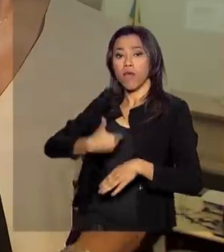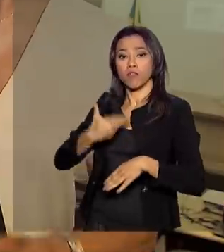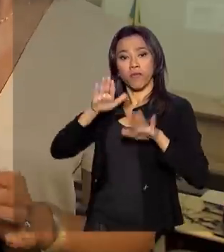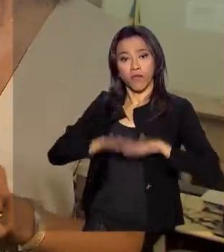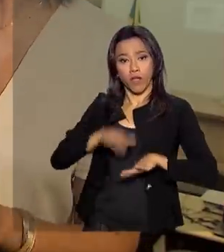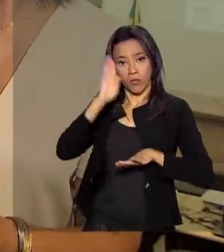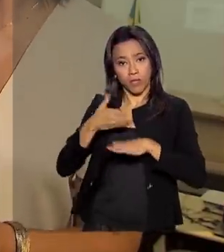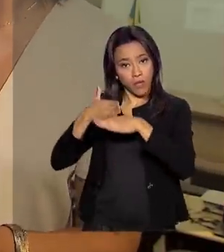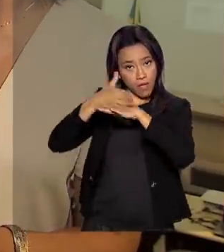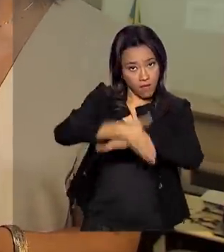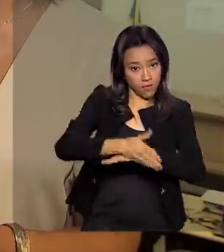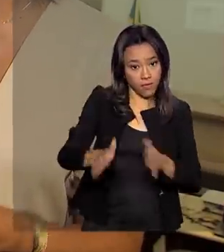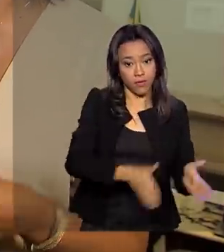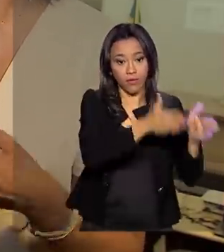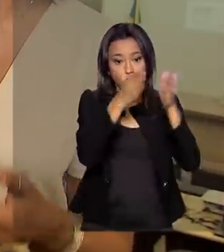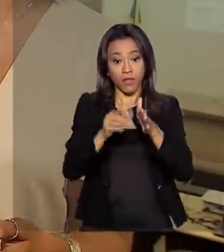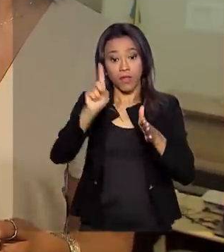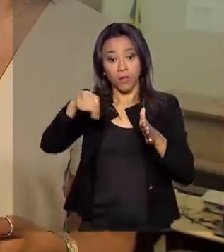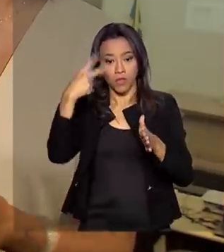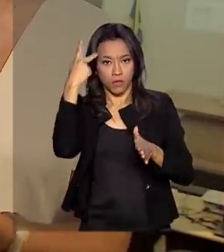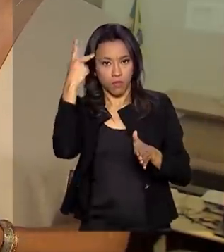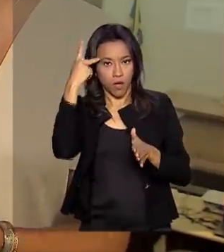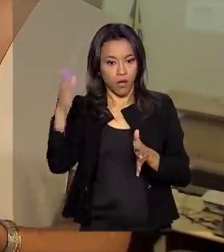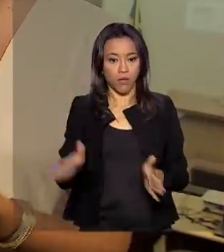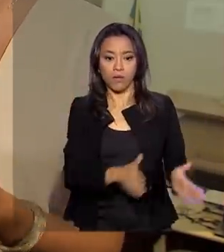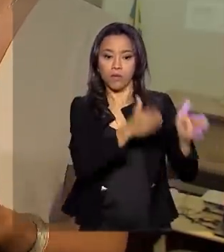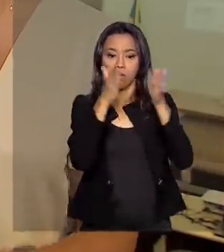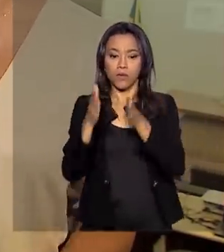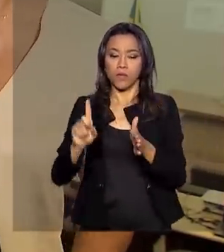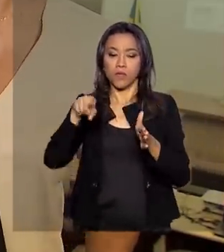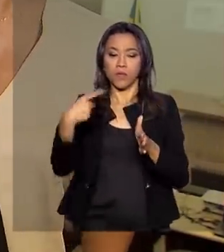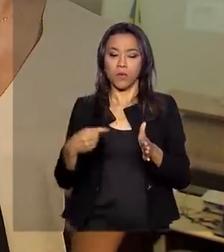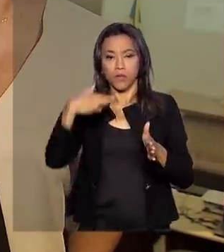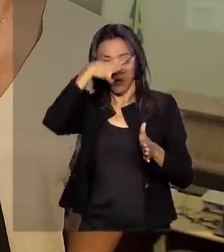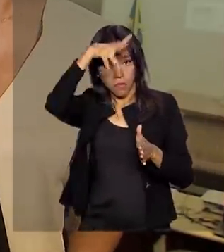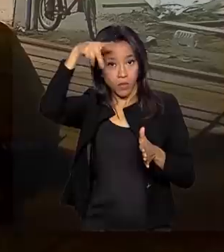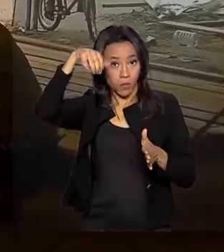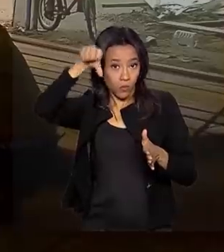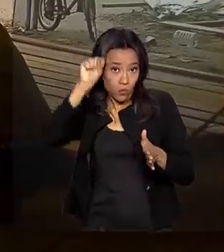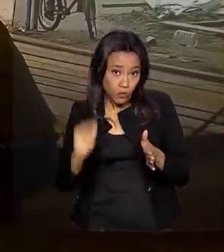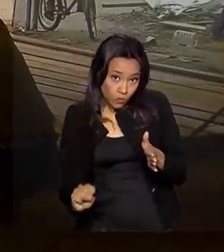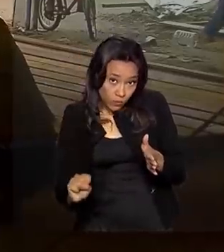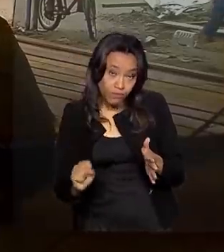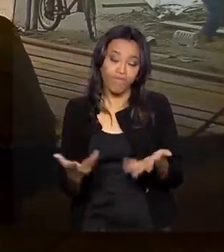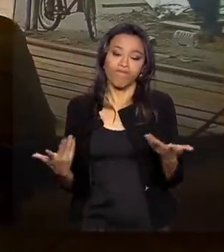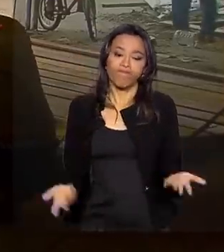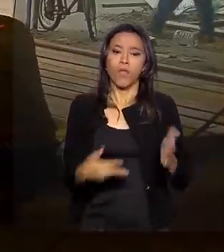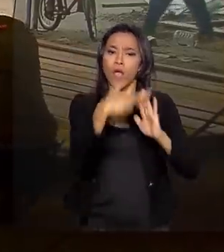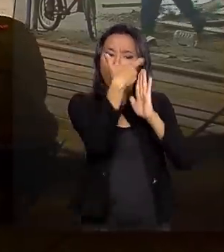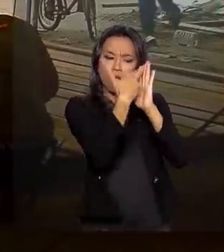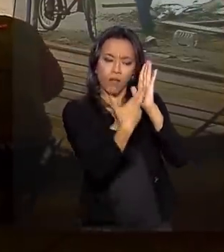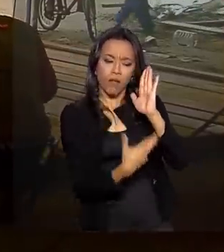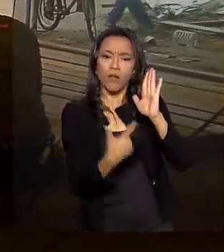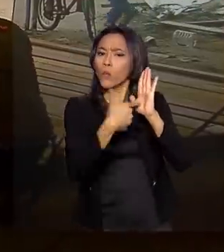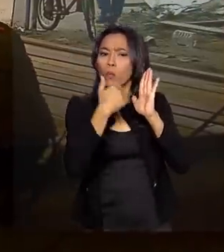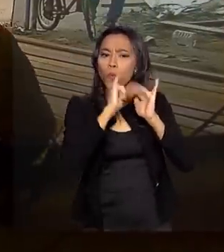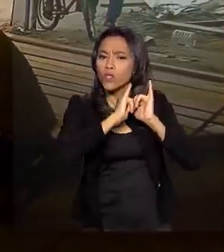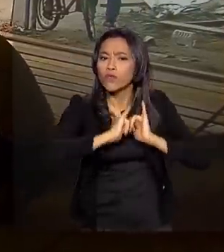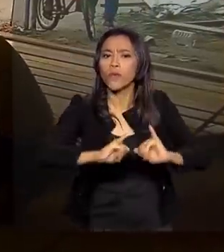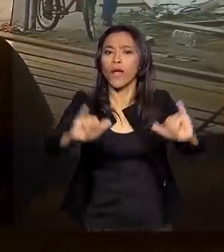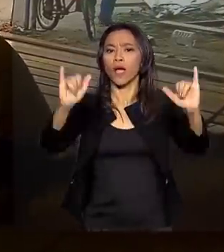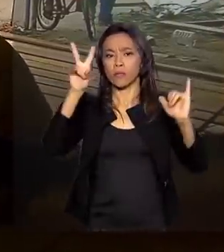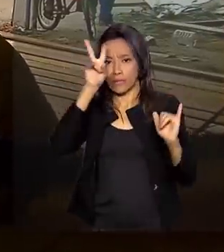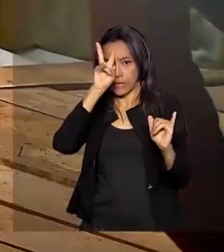Brasil. Em seguida, aparece São Paulo e depois o Mato Grosso do Sul. O relatório divulgado nesta segunda